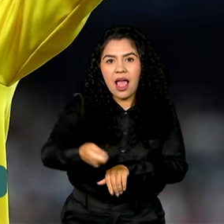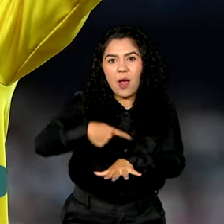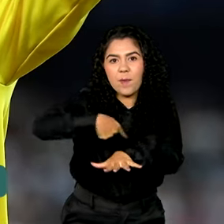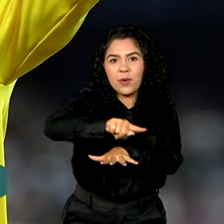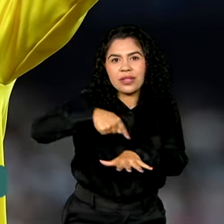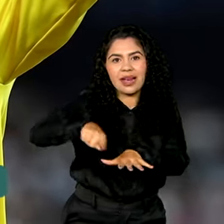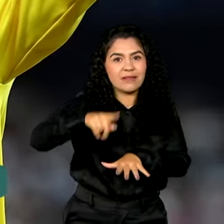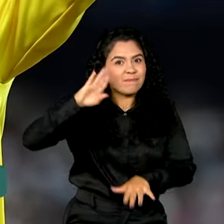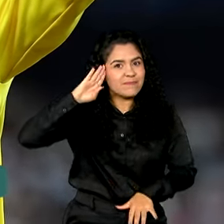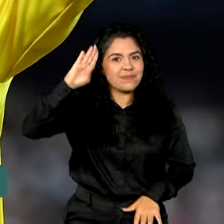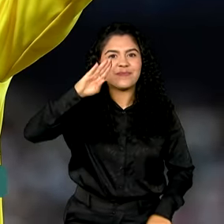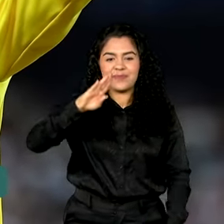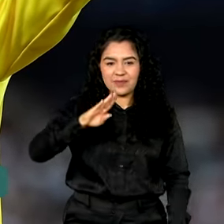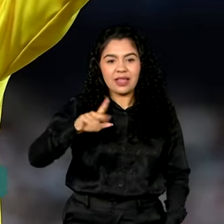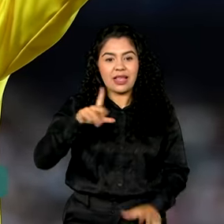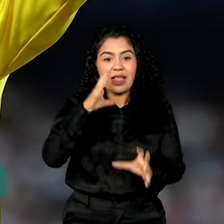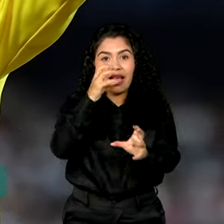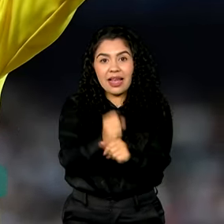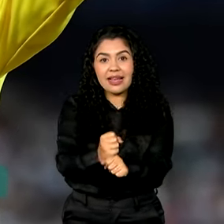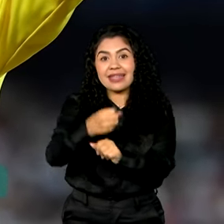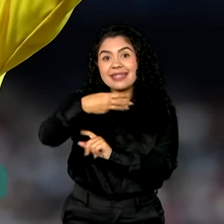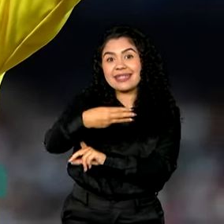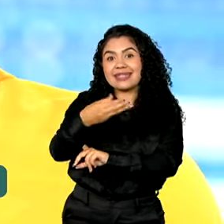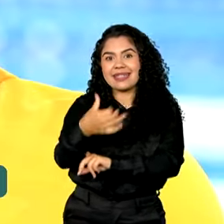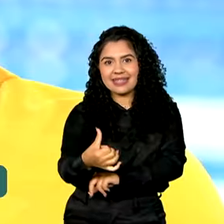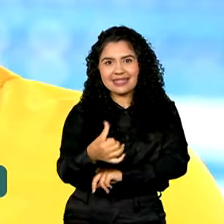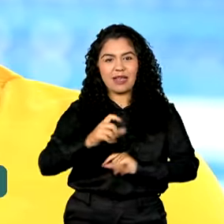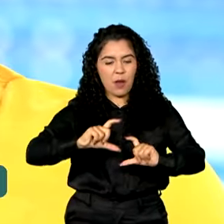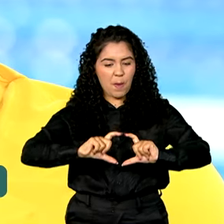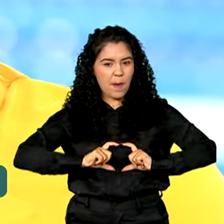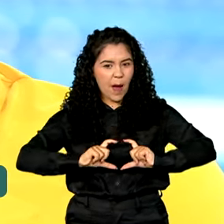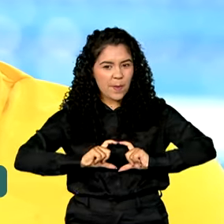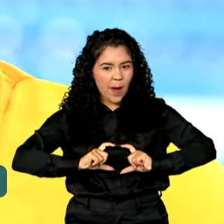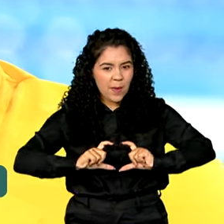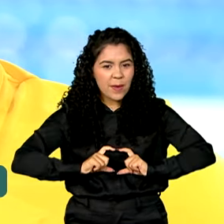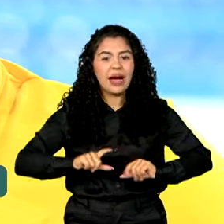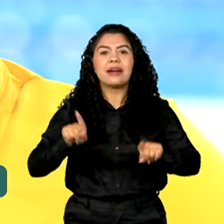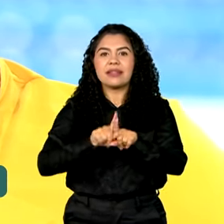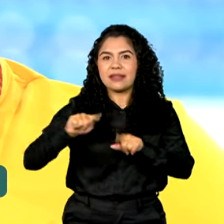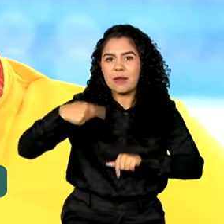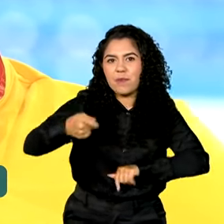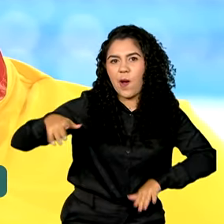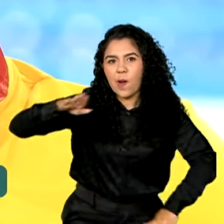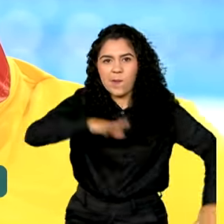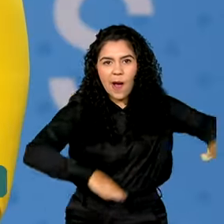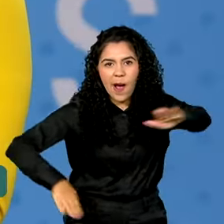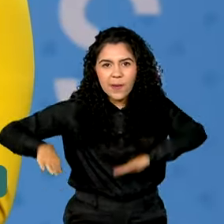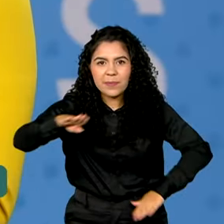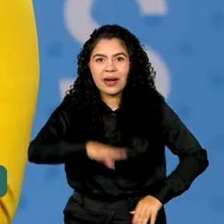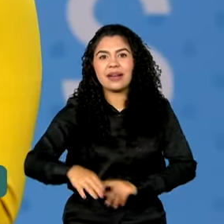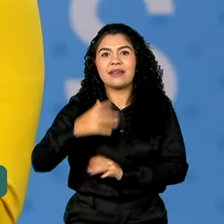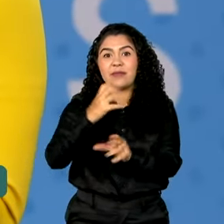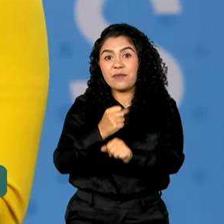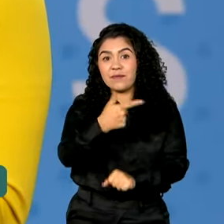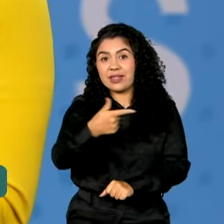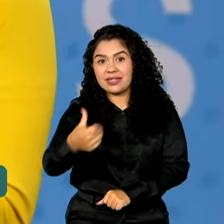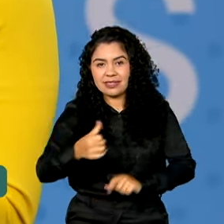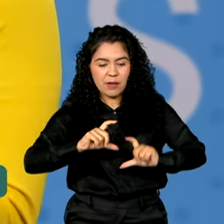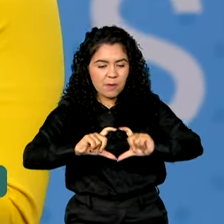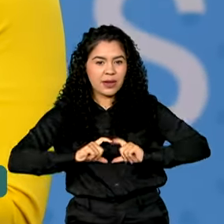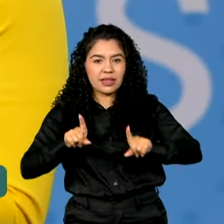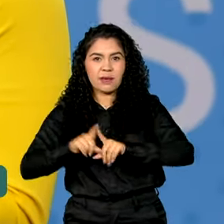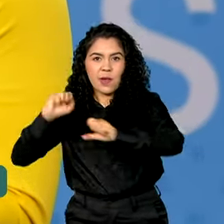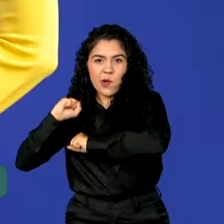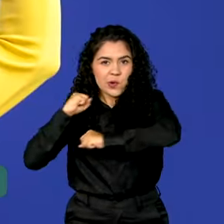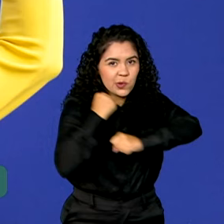país, somando um total de 36 medalhas. A anotação veio logo em seguida com 26 e o judô, que faturou